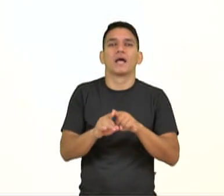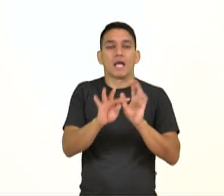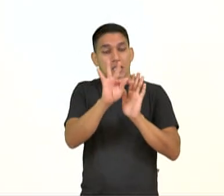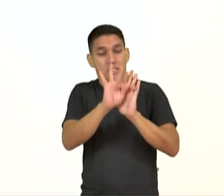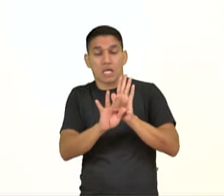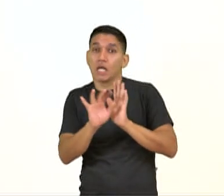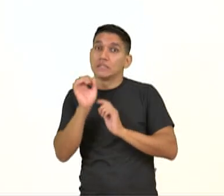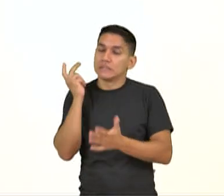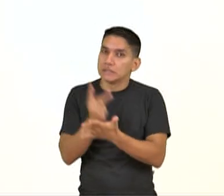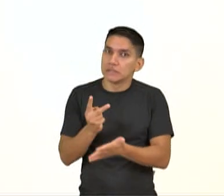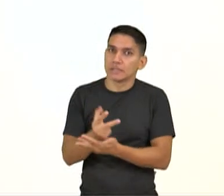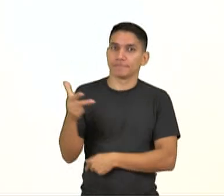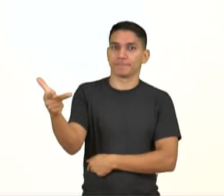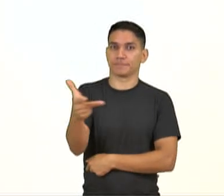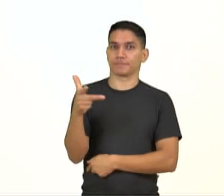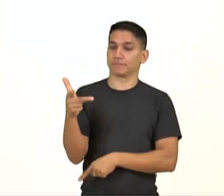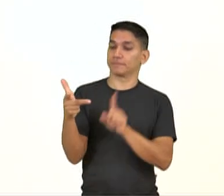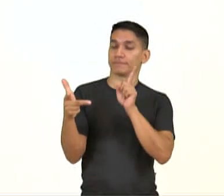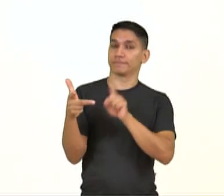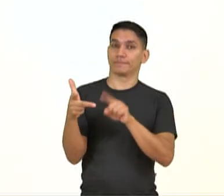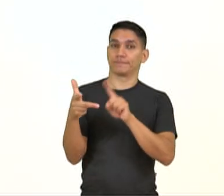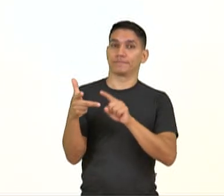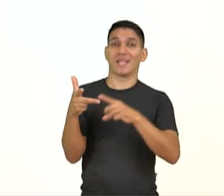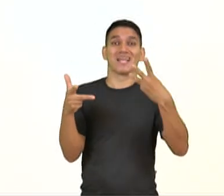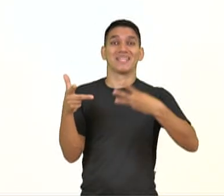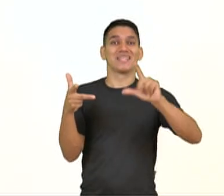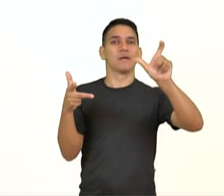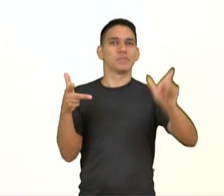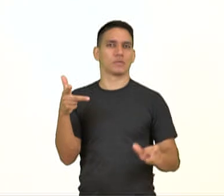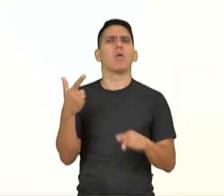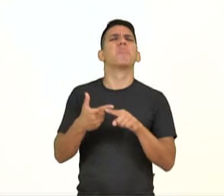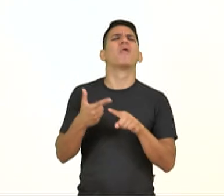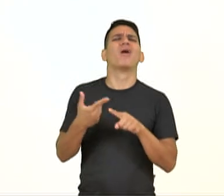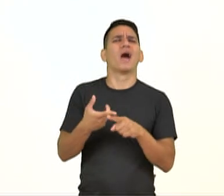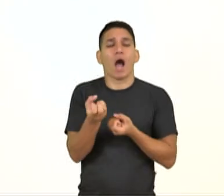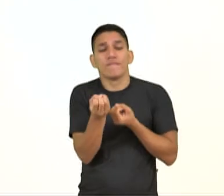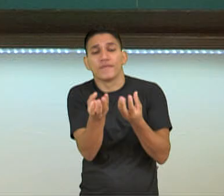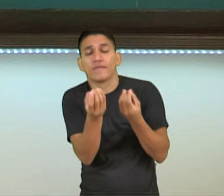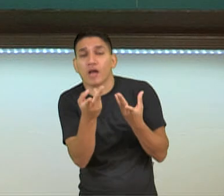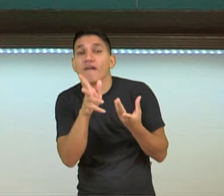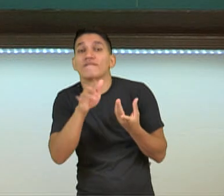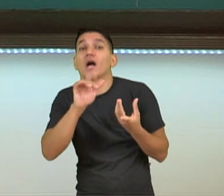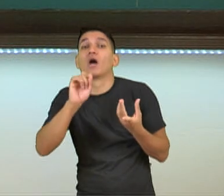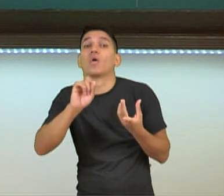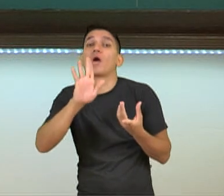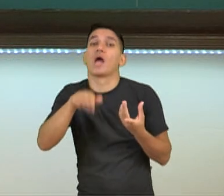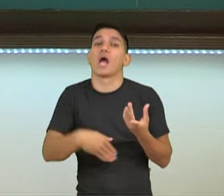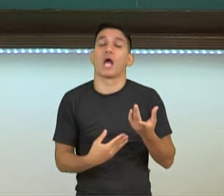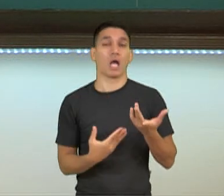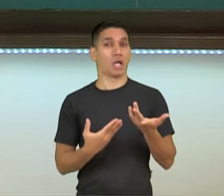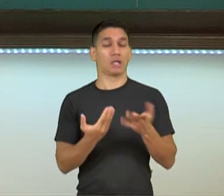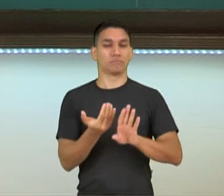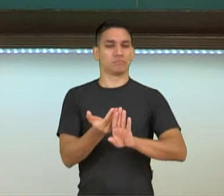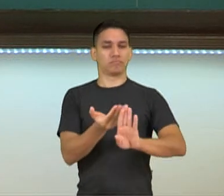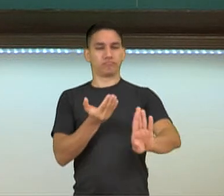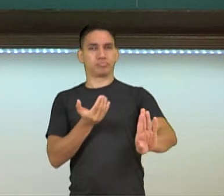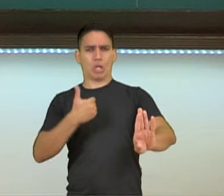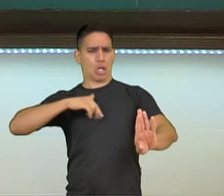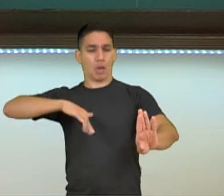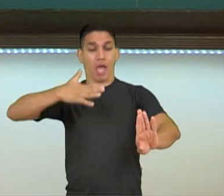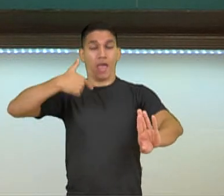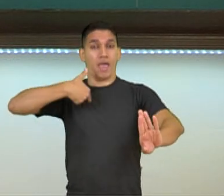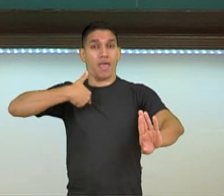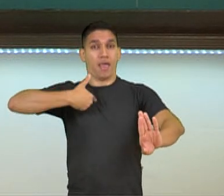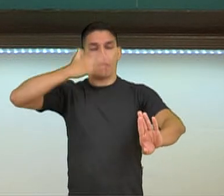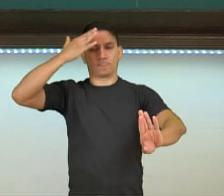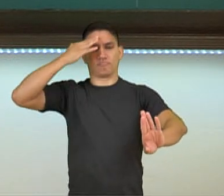terceira pessoa, por quê? Porque a notícia, ela vai te passar uma informação de maneira impessoal. Então, a gente não vai